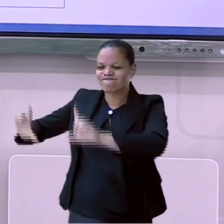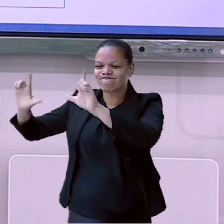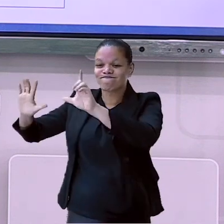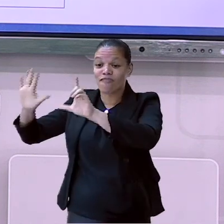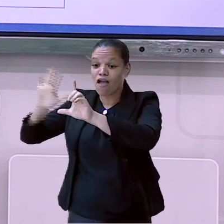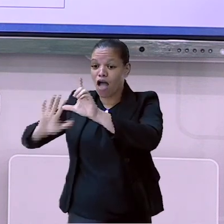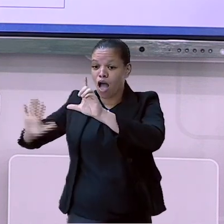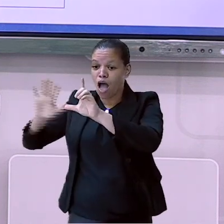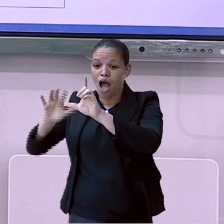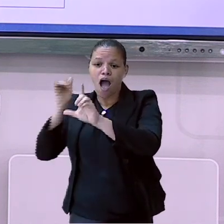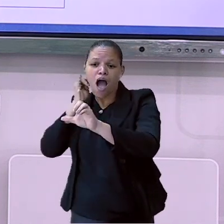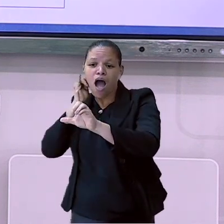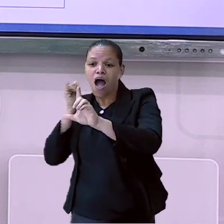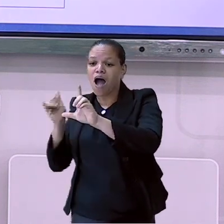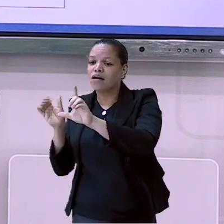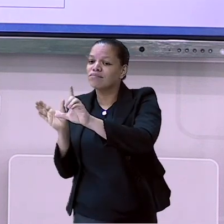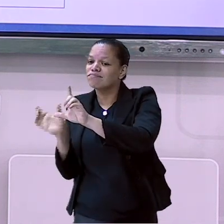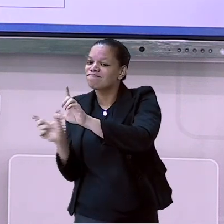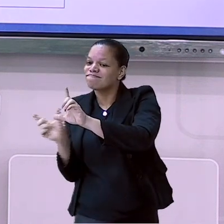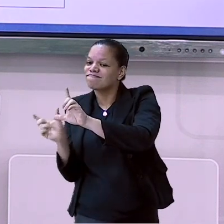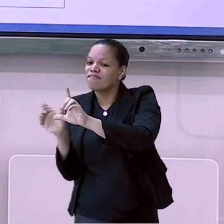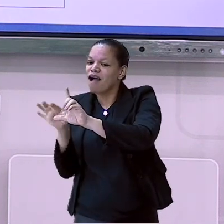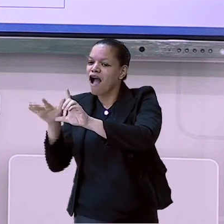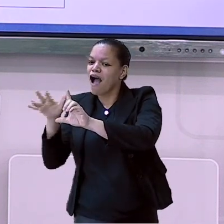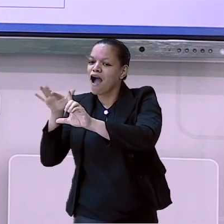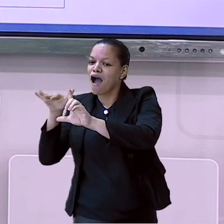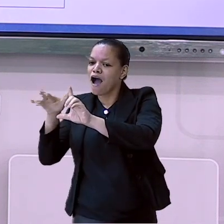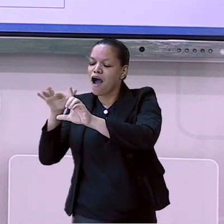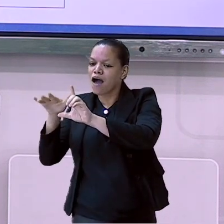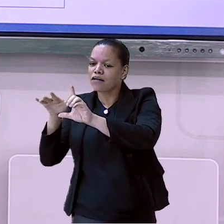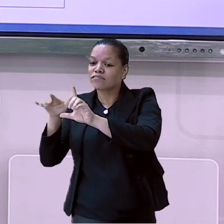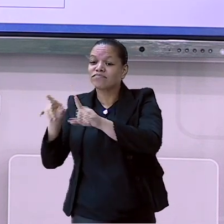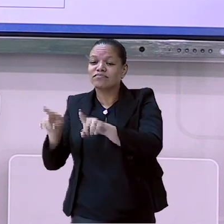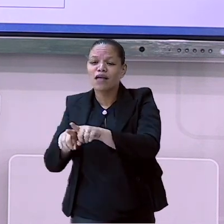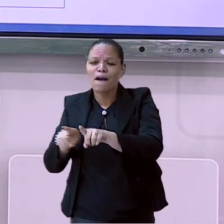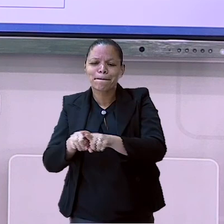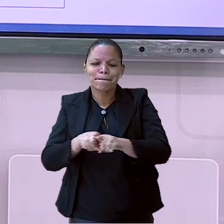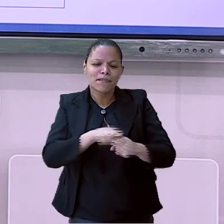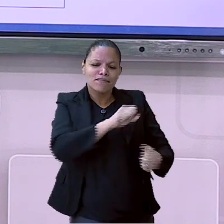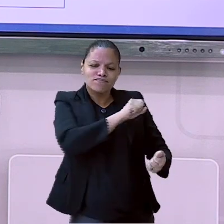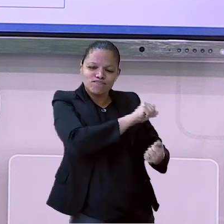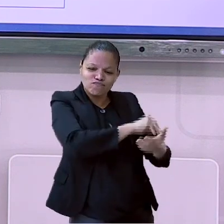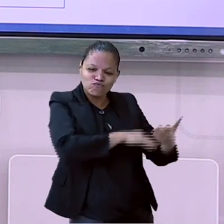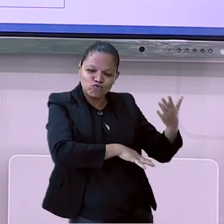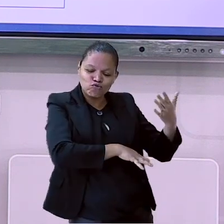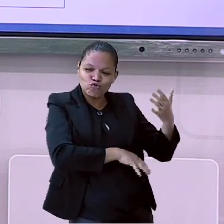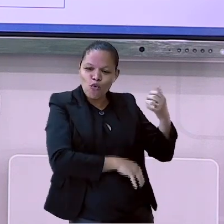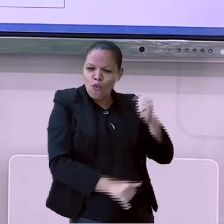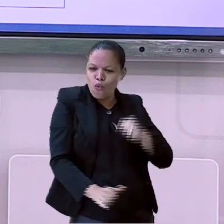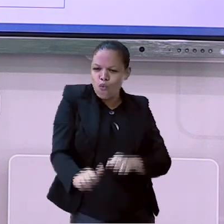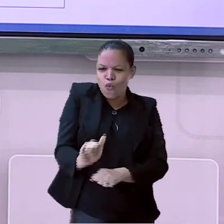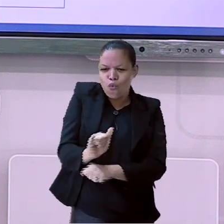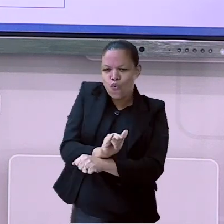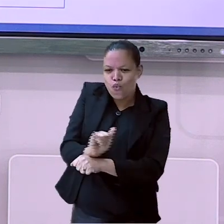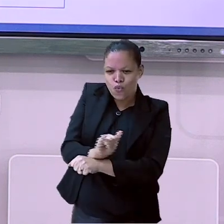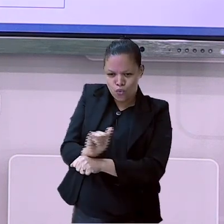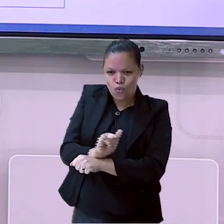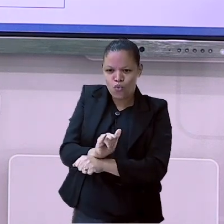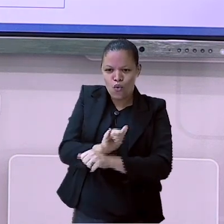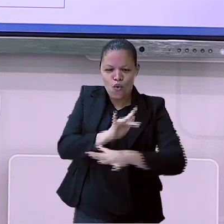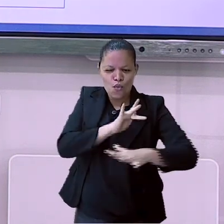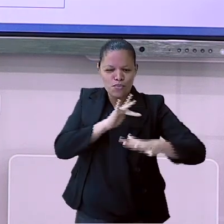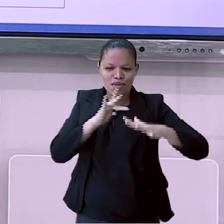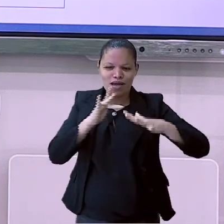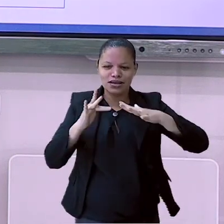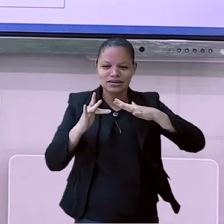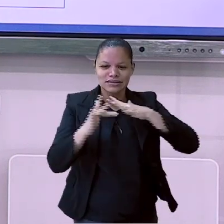celular para a imagem que aparece no canto da tela. Se inscreva no nosso canal no YouTube e acesse nossas redes